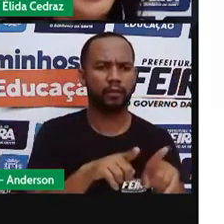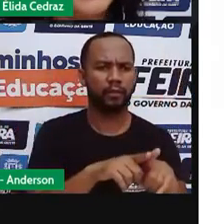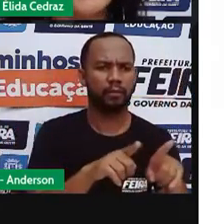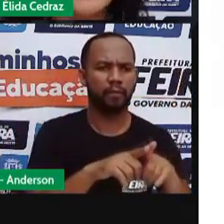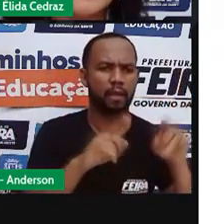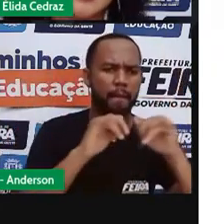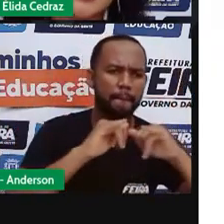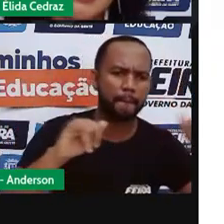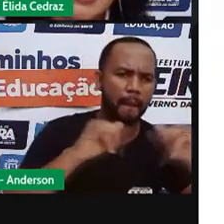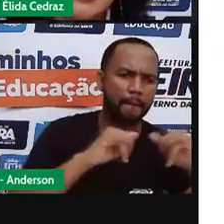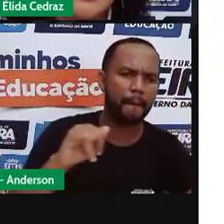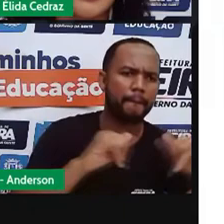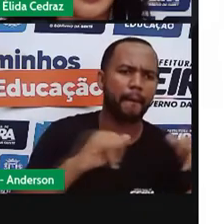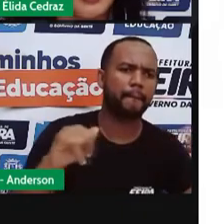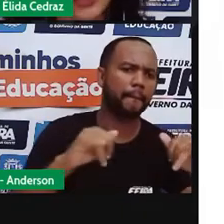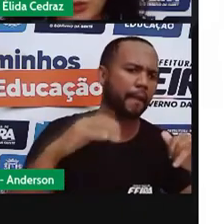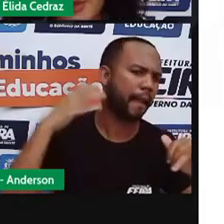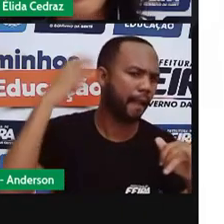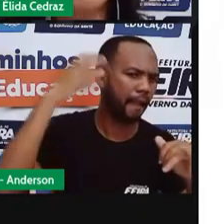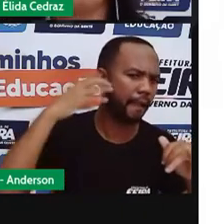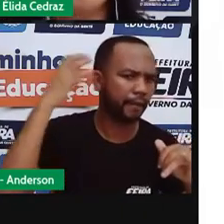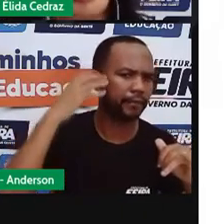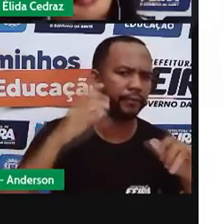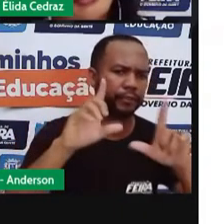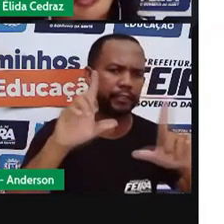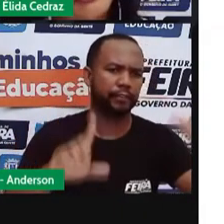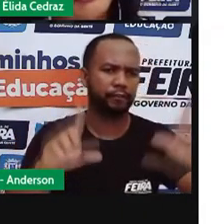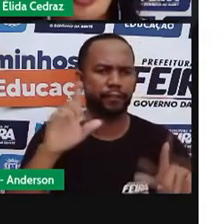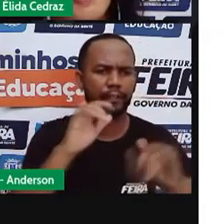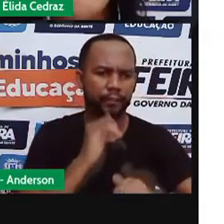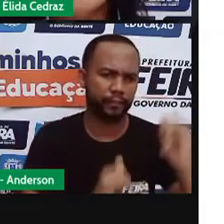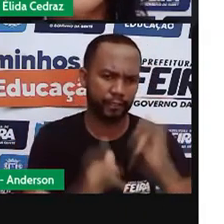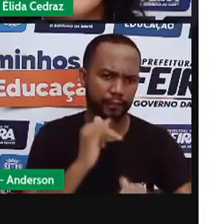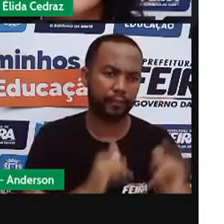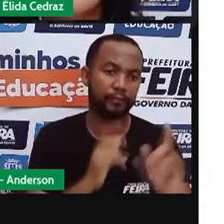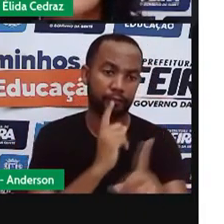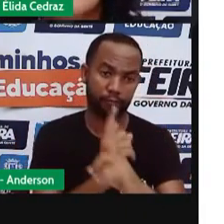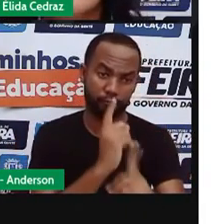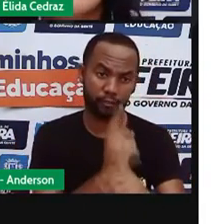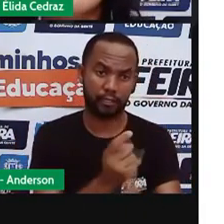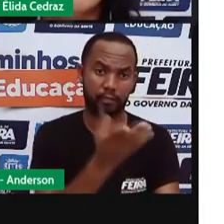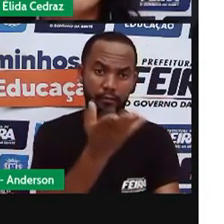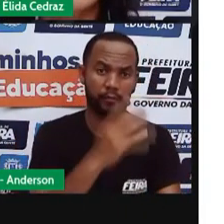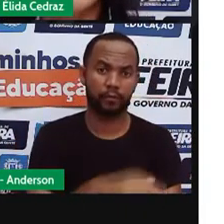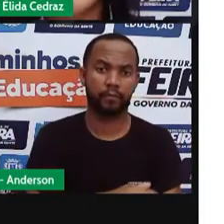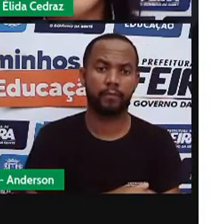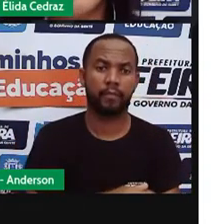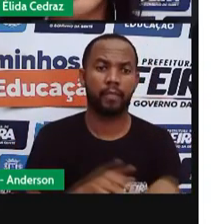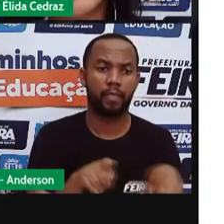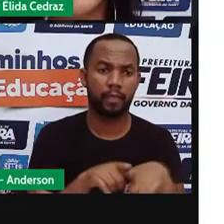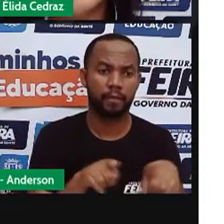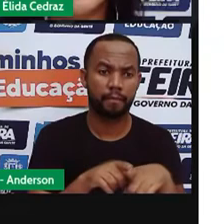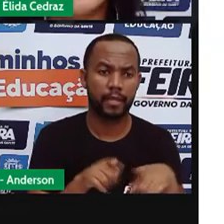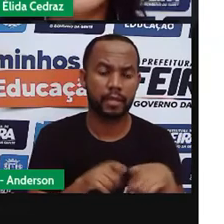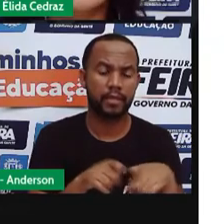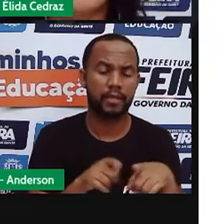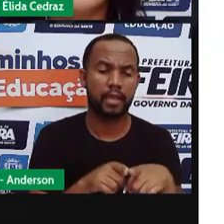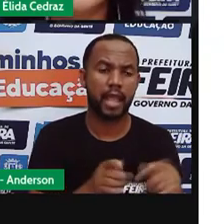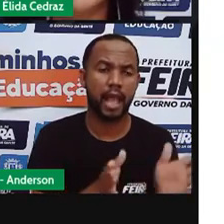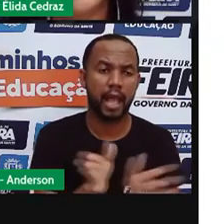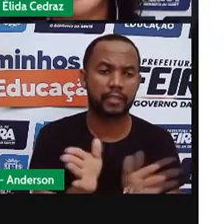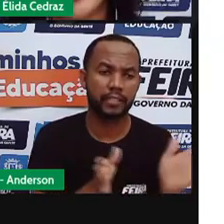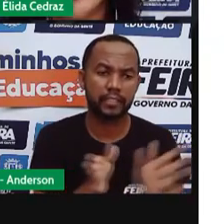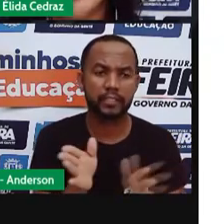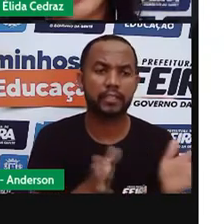propaganda e nas mídias, rádio, tv e internet. Mesmo sendo acessível a todas as pessoas, eles